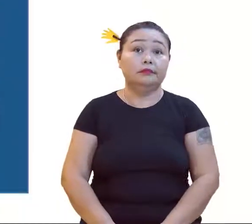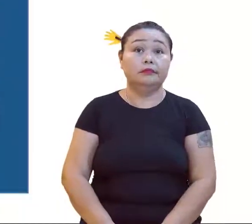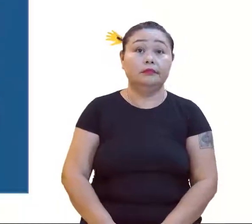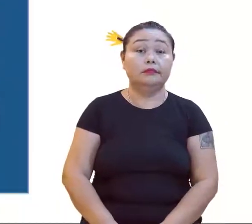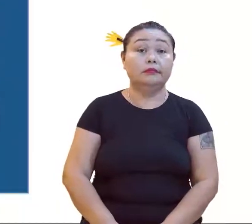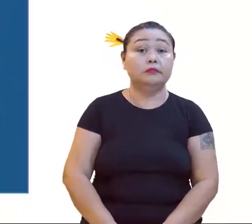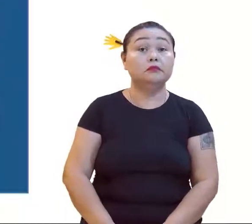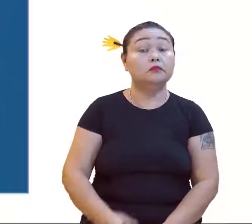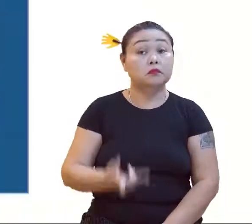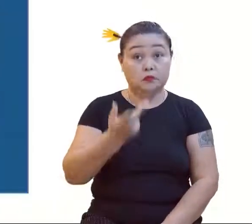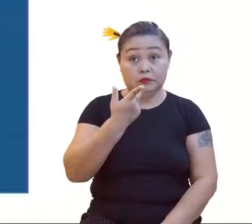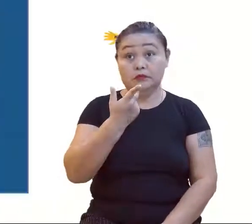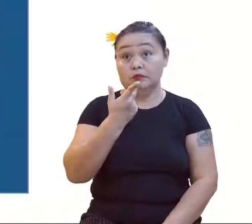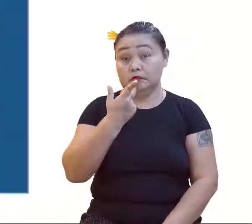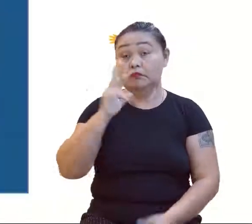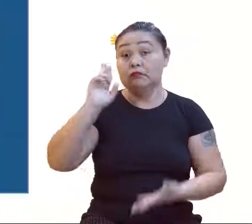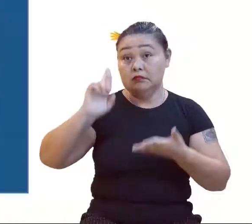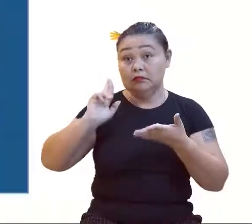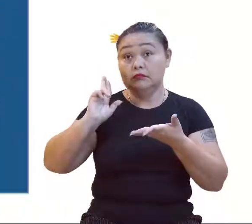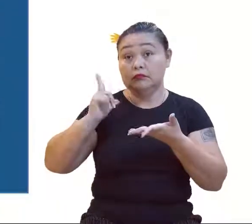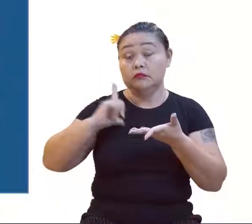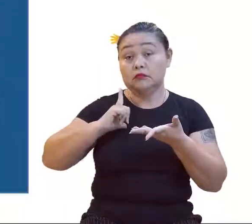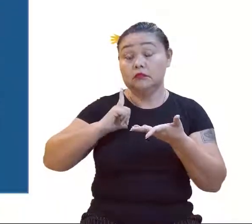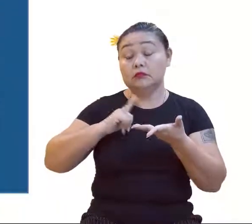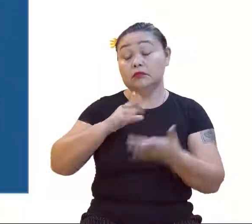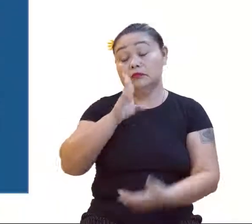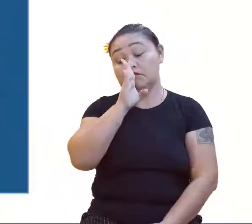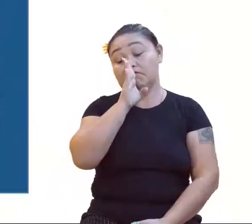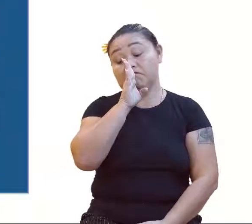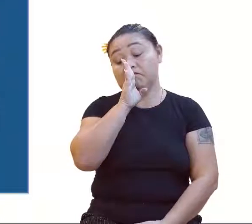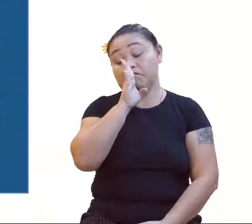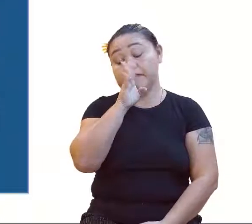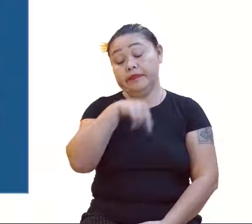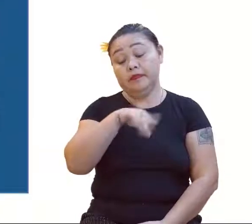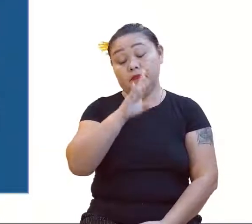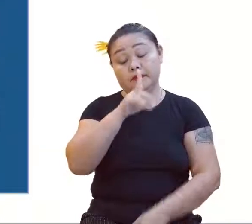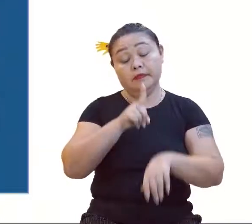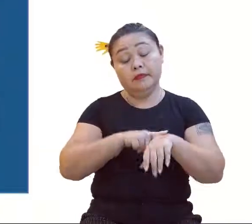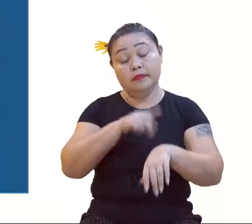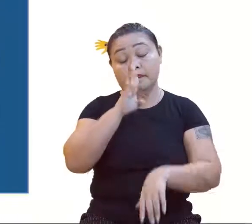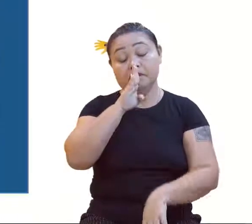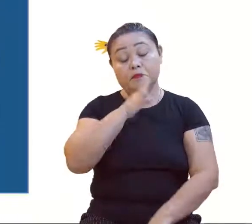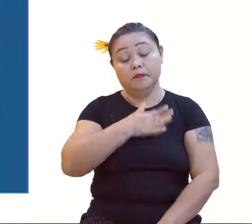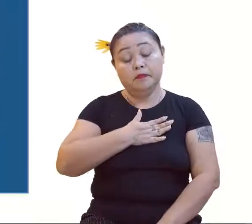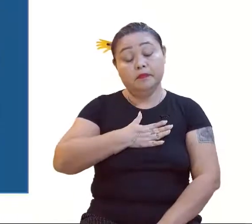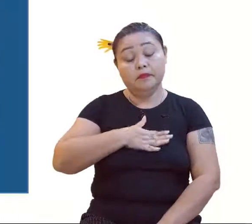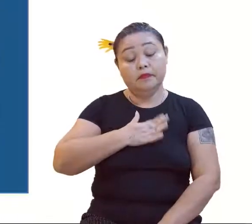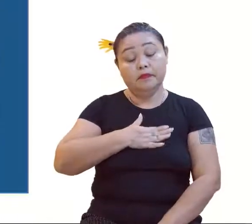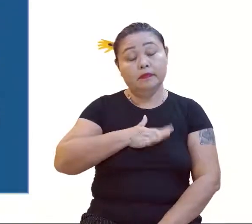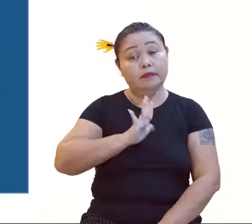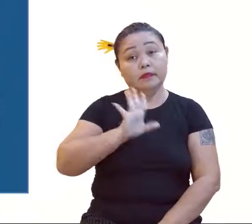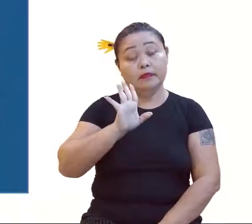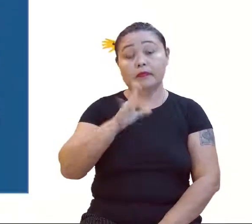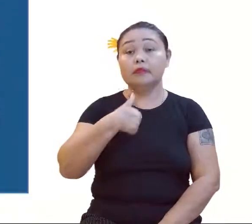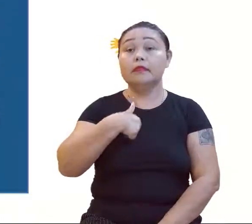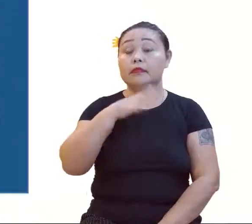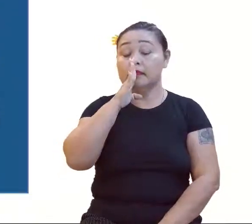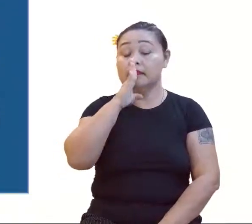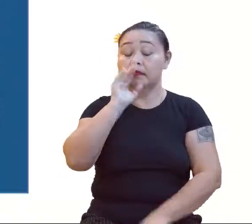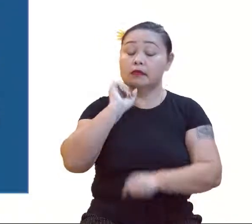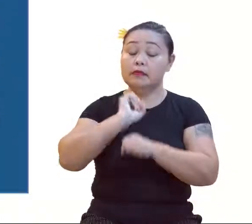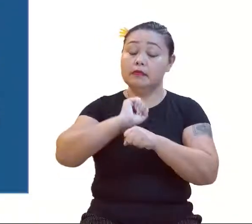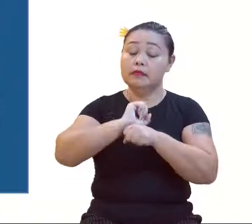Agora, se falar alguma coisa, ele dá a resposta, né? Ah, Vamos ficar quietinho agora. quieto nessa hora. Muita calma nessa hora, vamos só aguardar aí